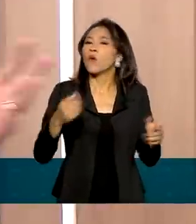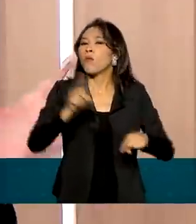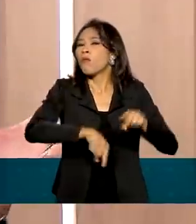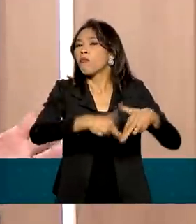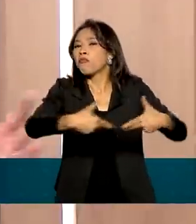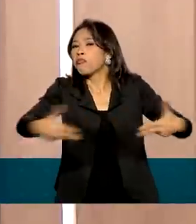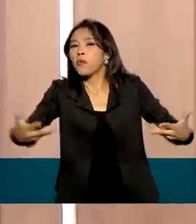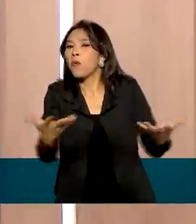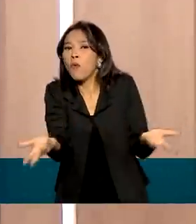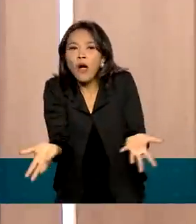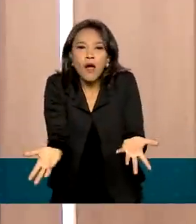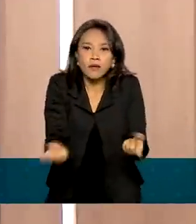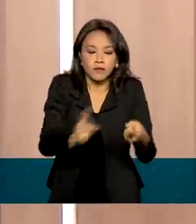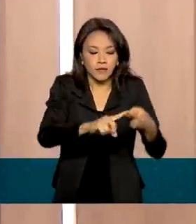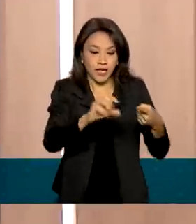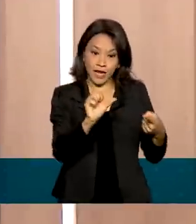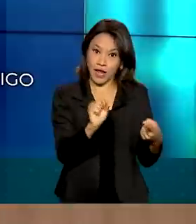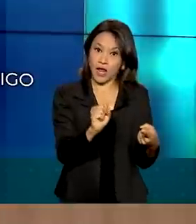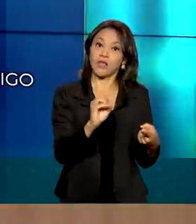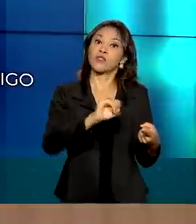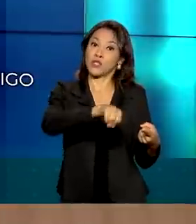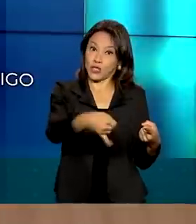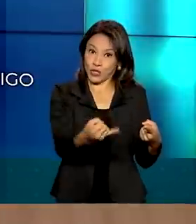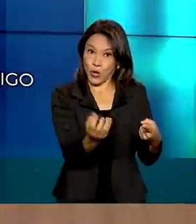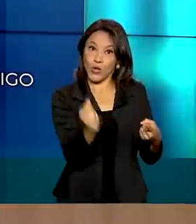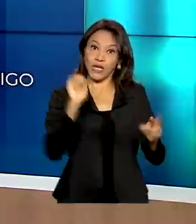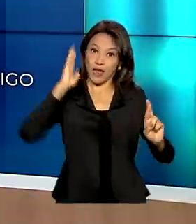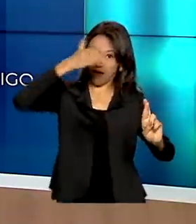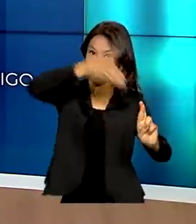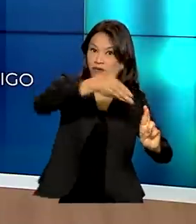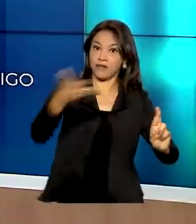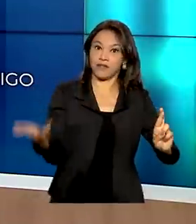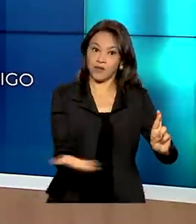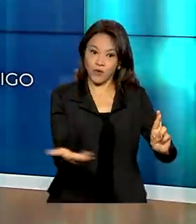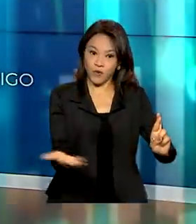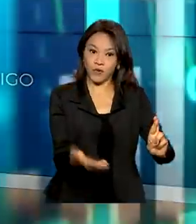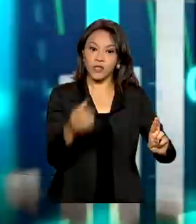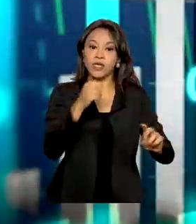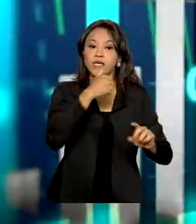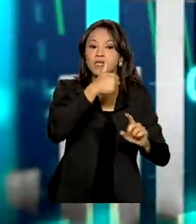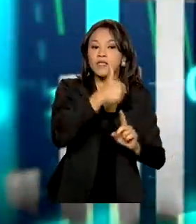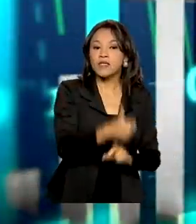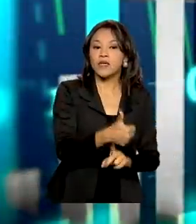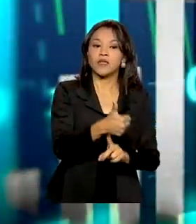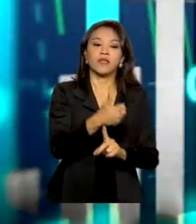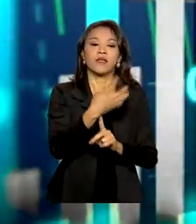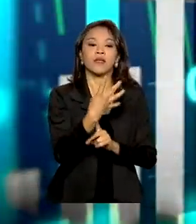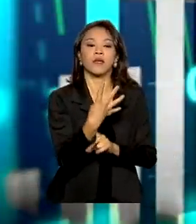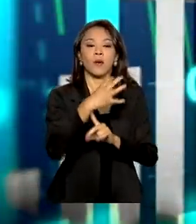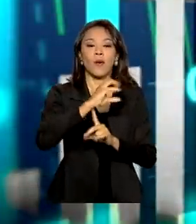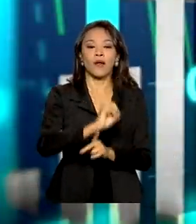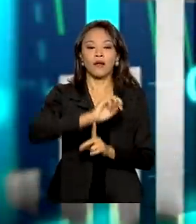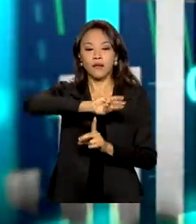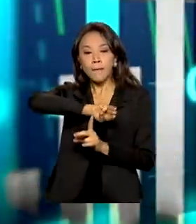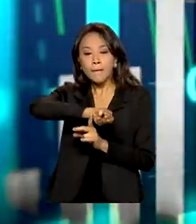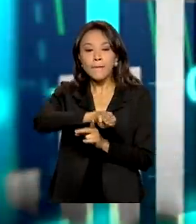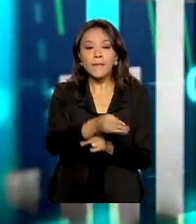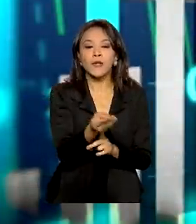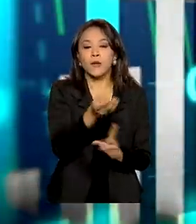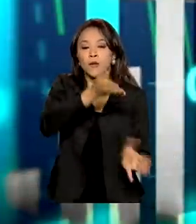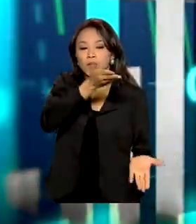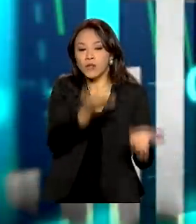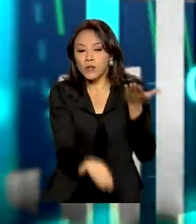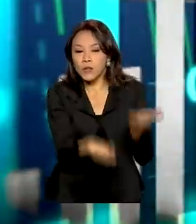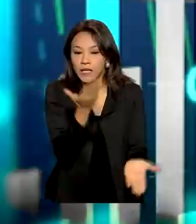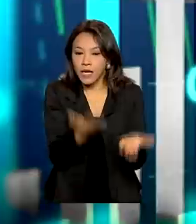destaca-se, como sempre, a soja, que é o nosso carro-chefe hoje, com cerca de 140 milhões de toneladas